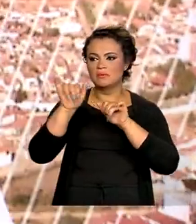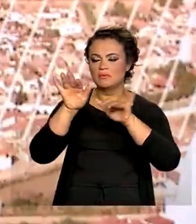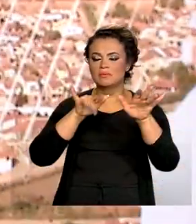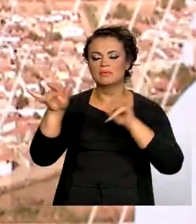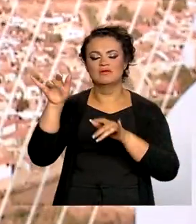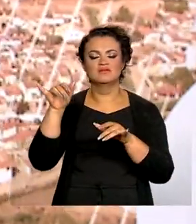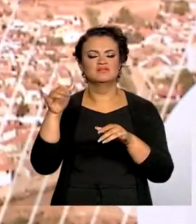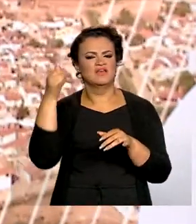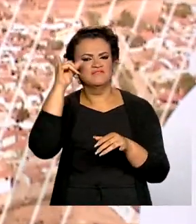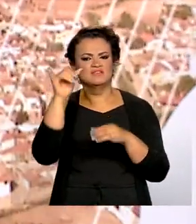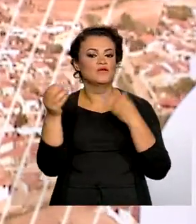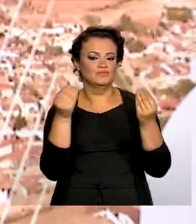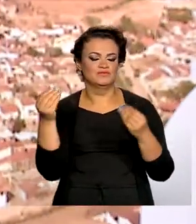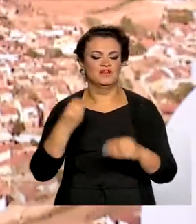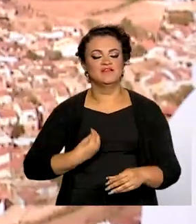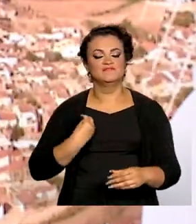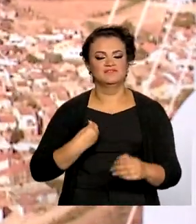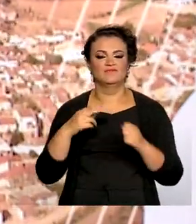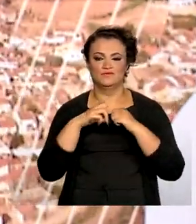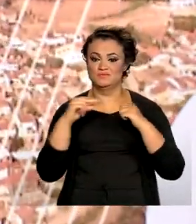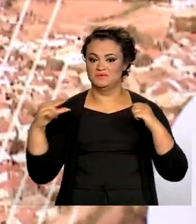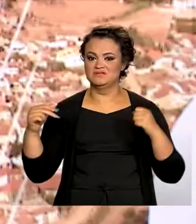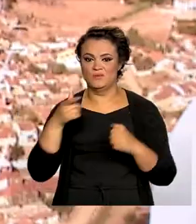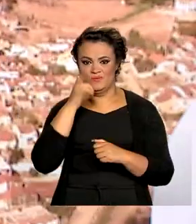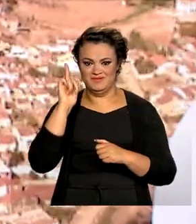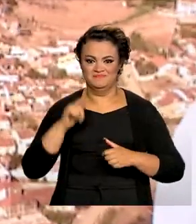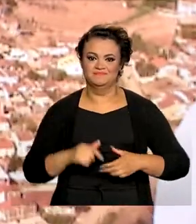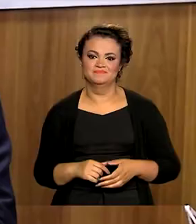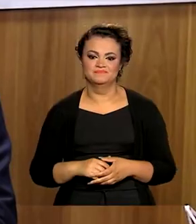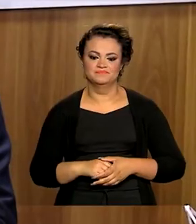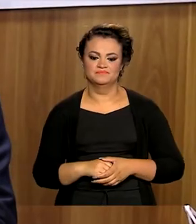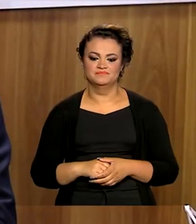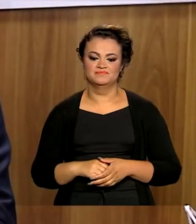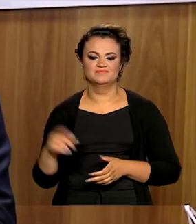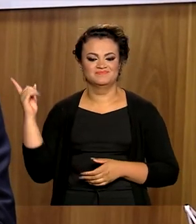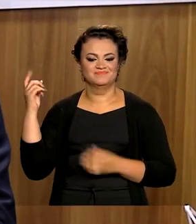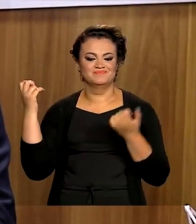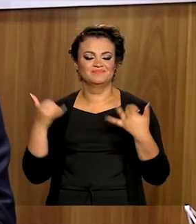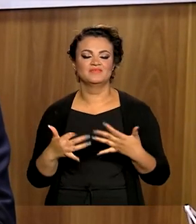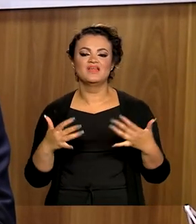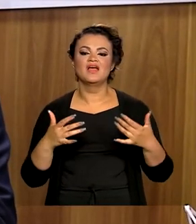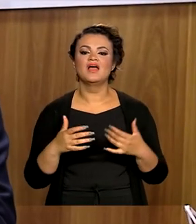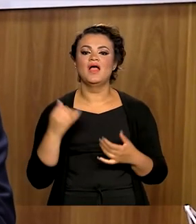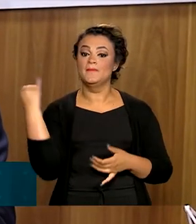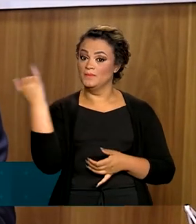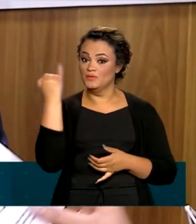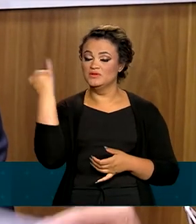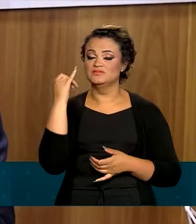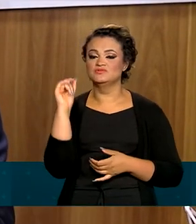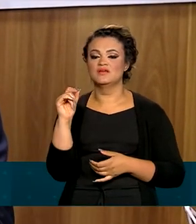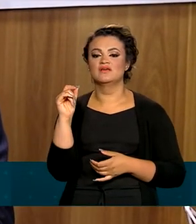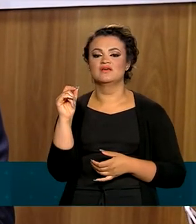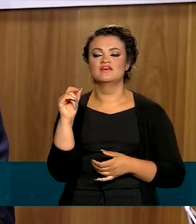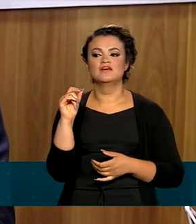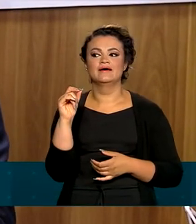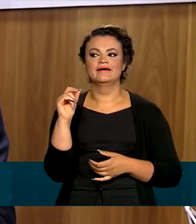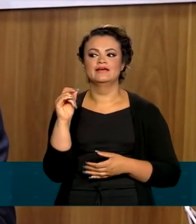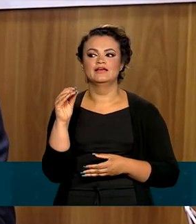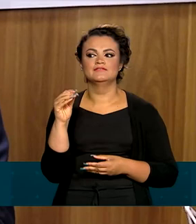em entrevista ao programa de rádio A Voz do Brasil. É importante ter as famílias como